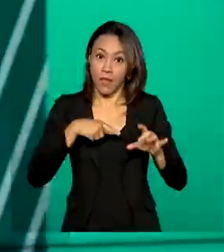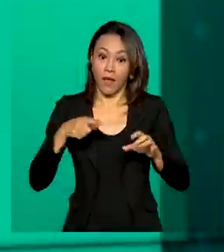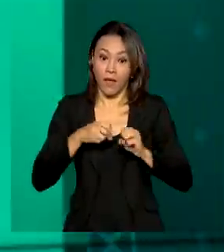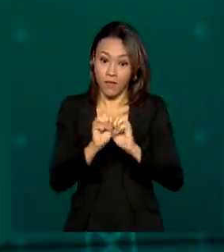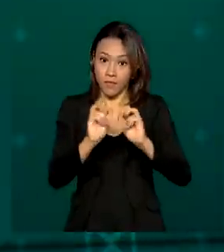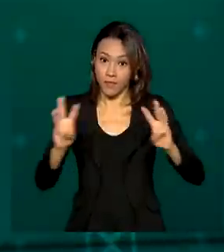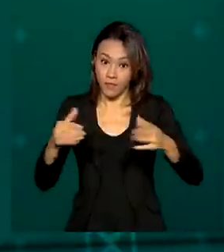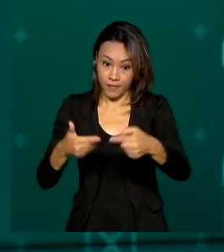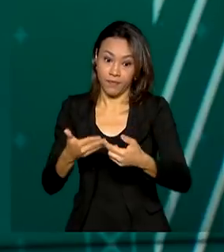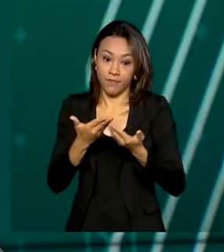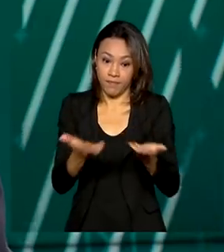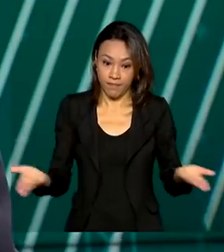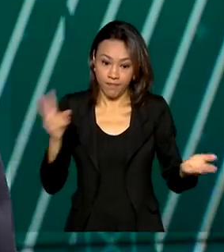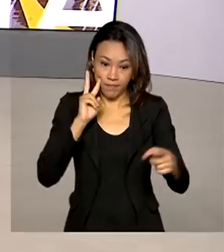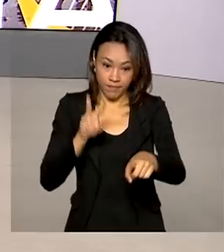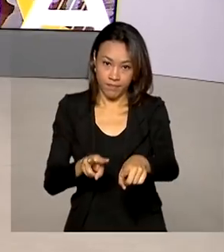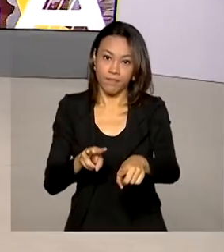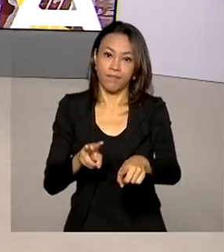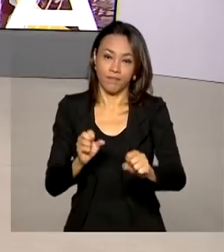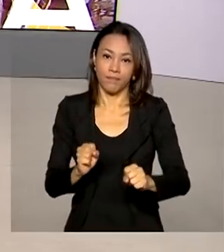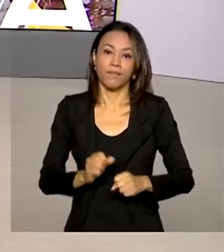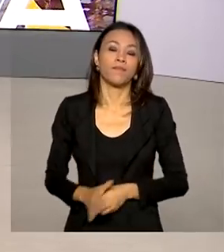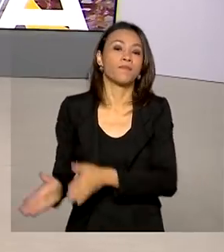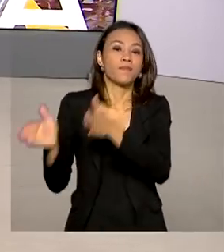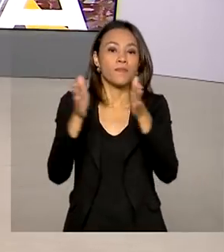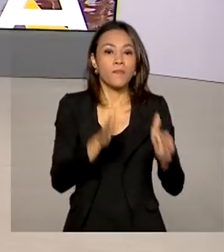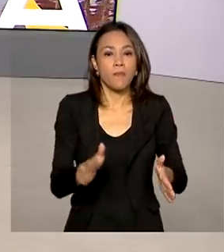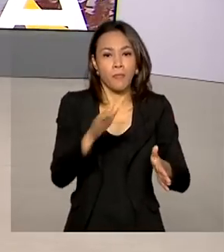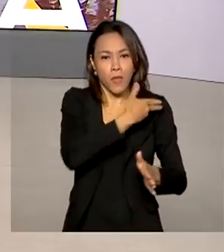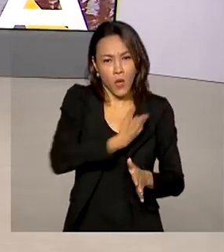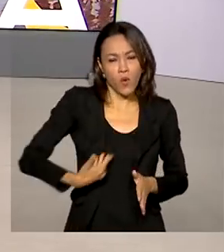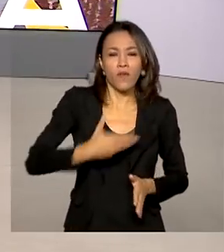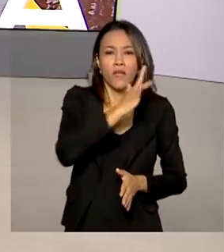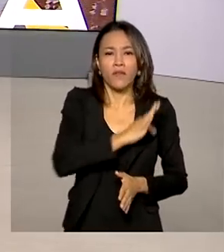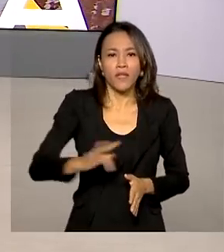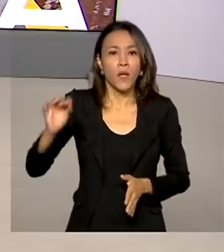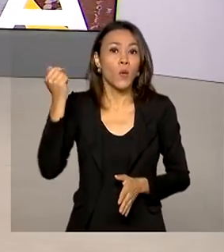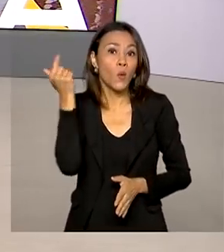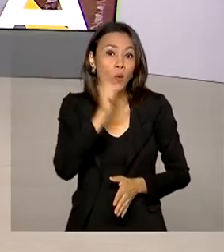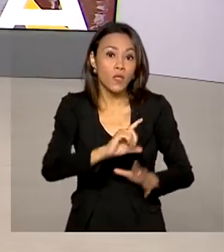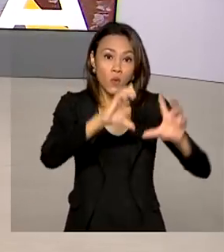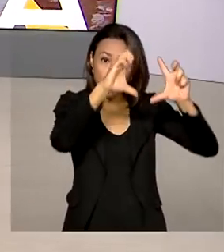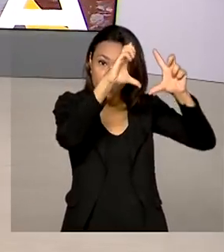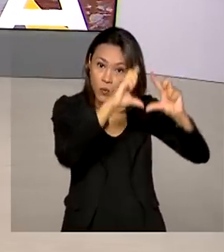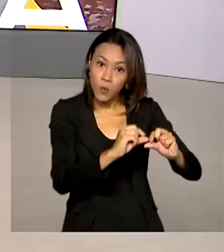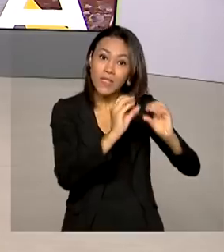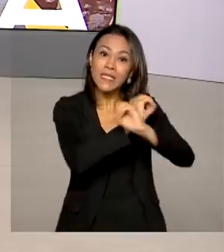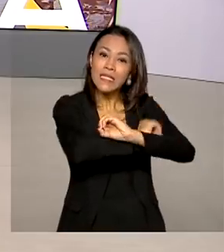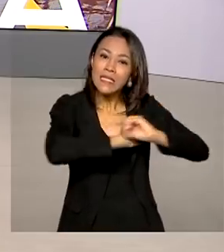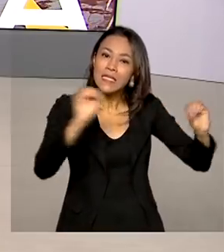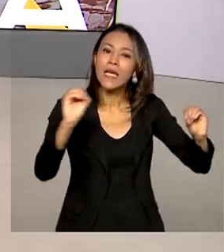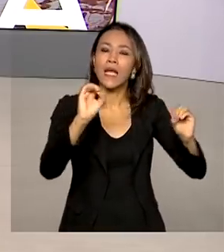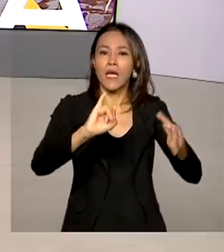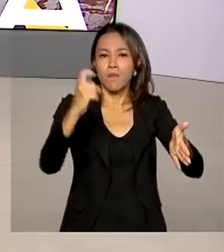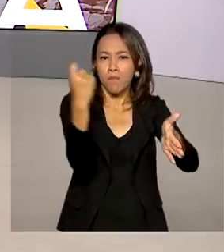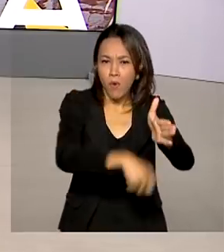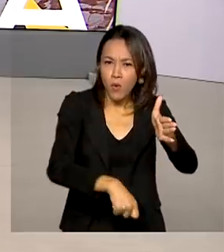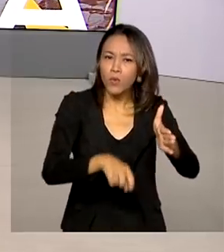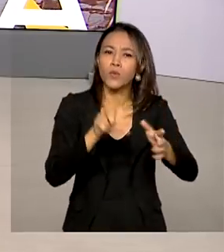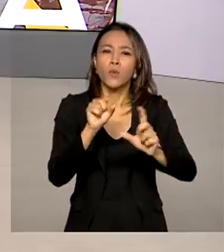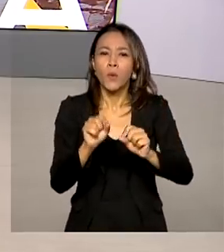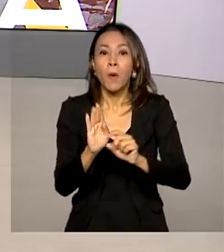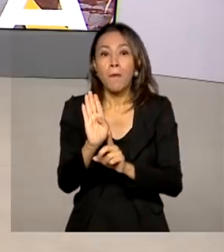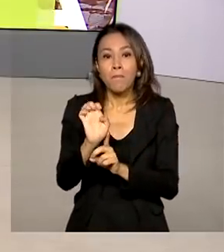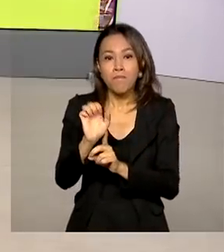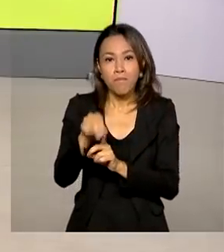e Segurança Pública na internet. O governo federal decidiu zerar a cobrança de imposto para a importação de bens de capital